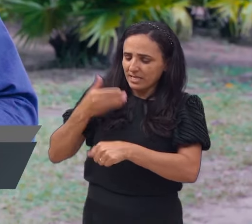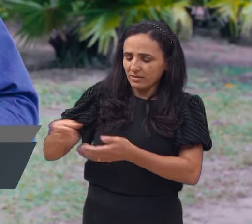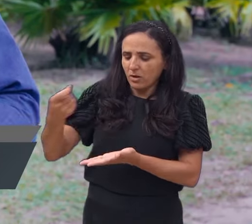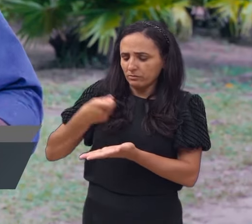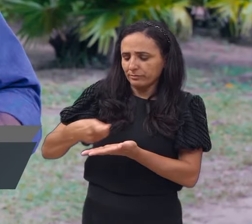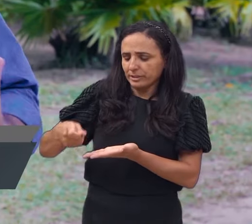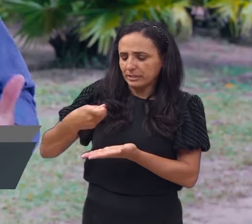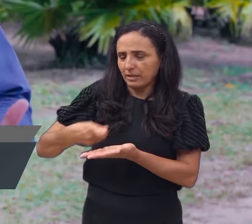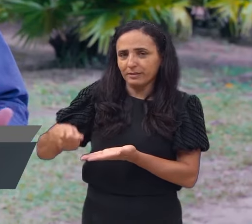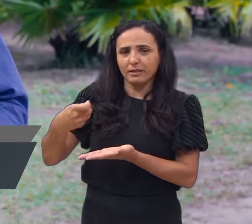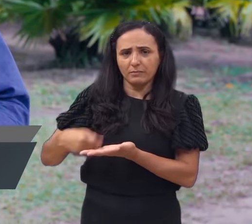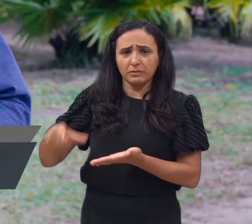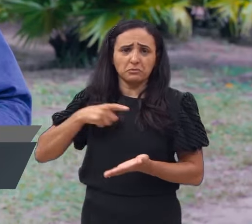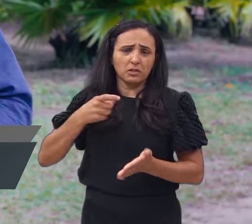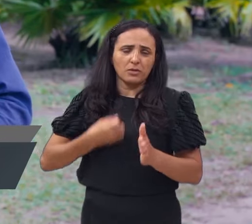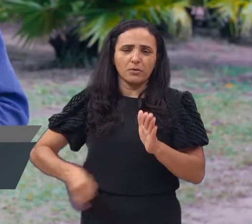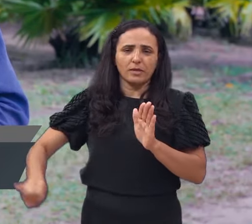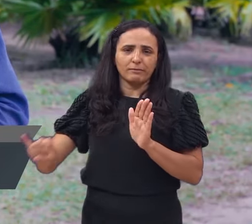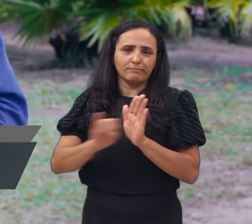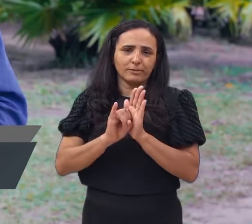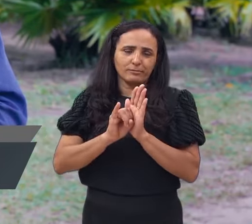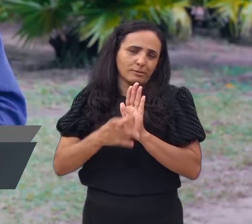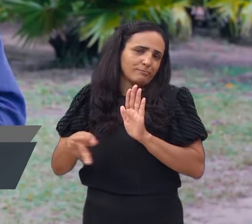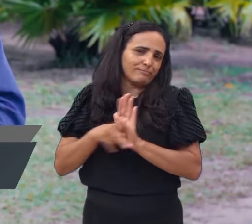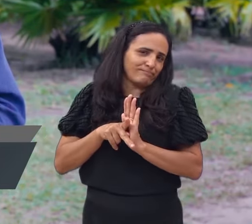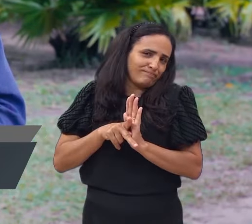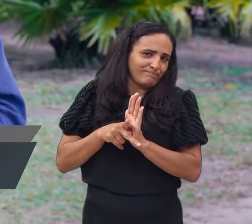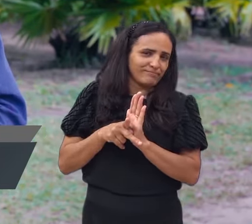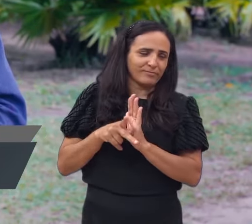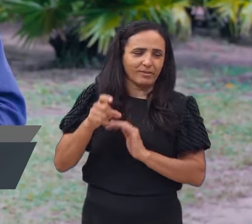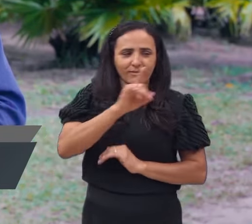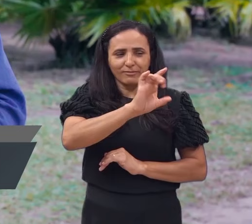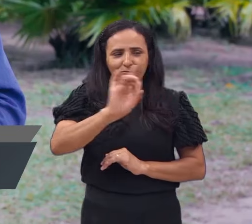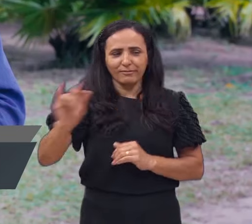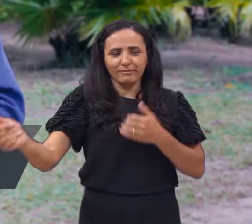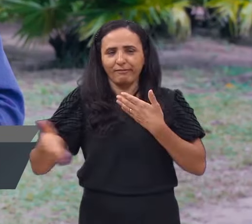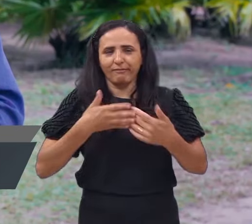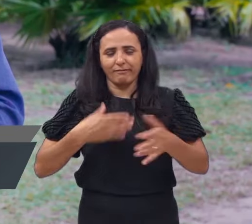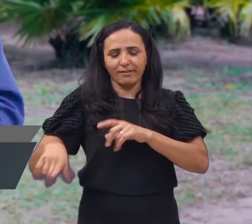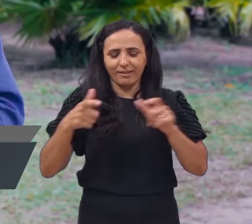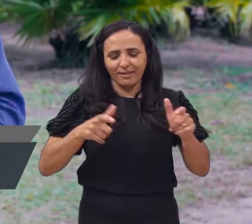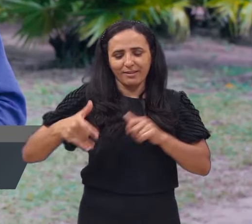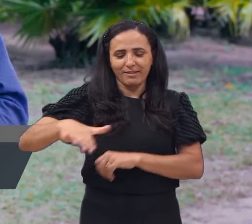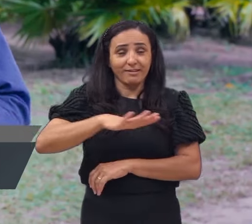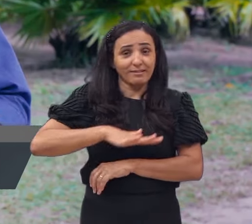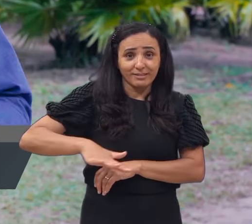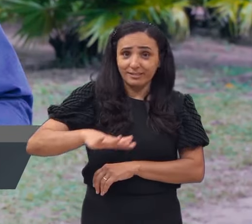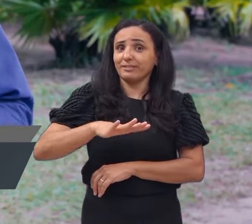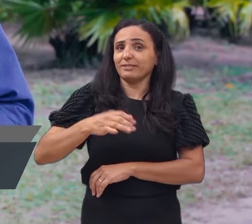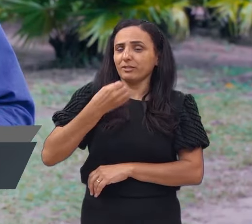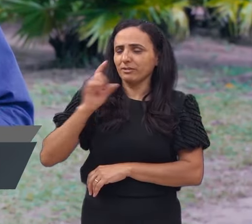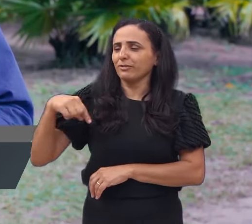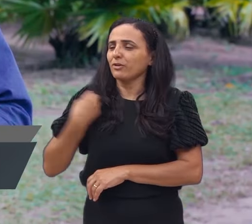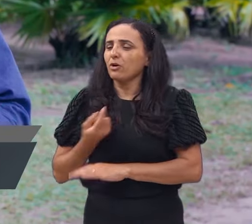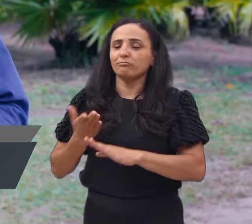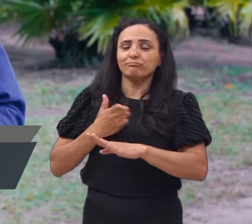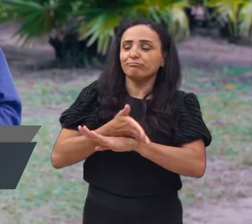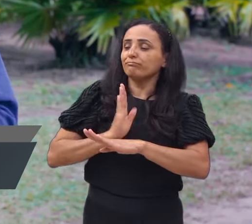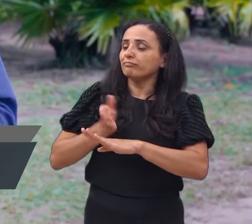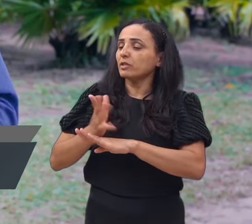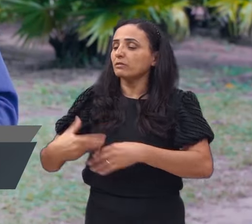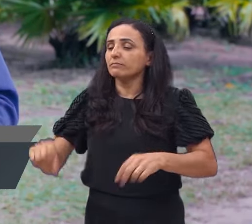a nossa identidade. O nome nos torna conhecido. Em qualquer área, em qualquer aspecto que